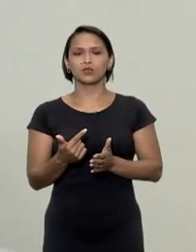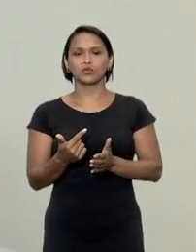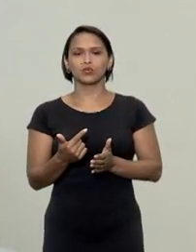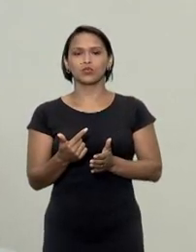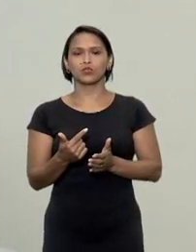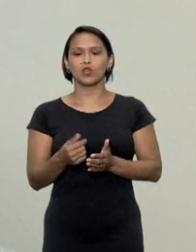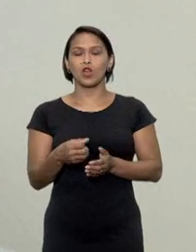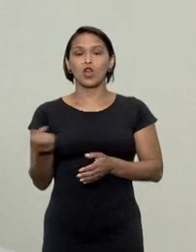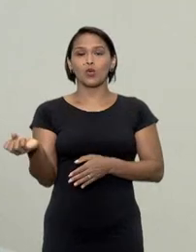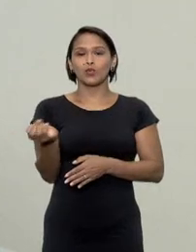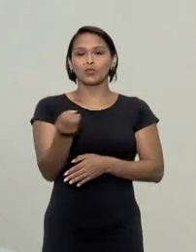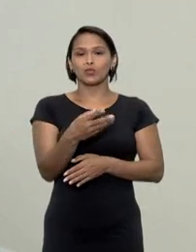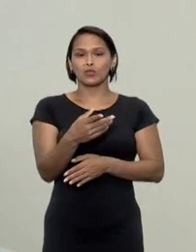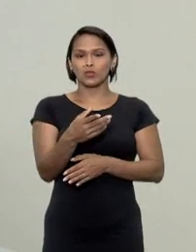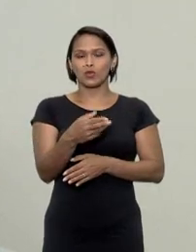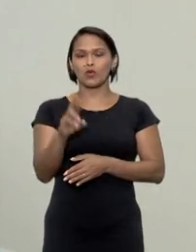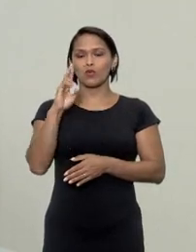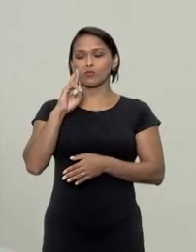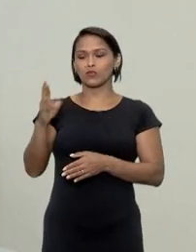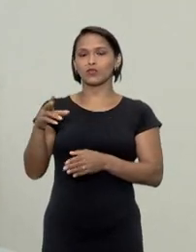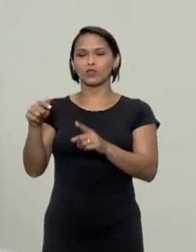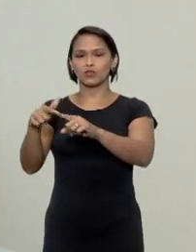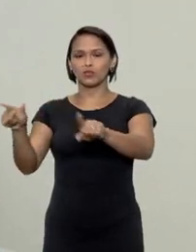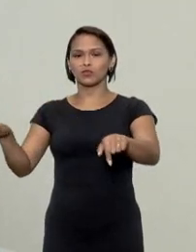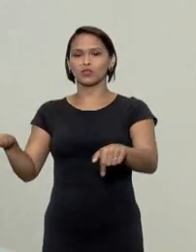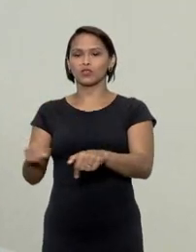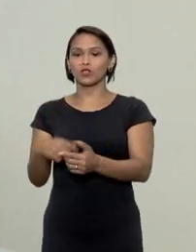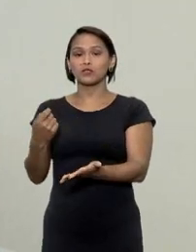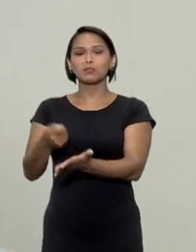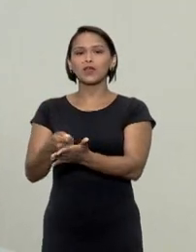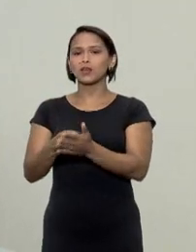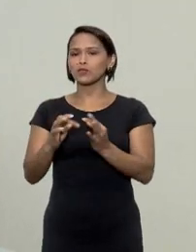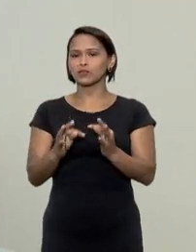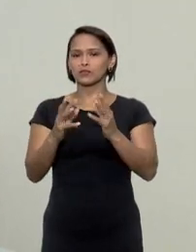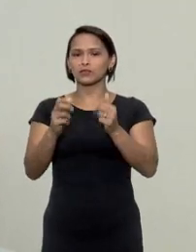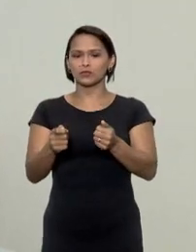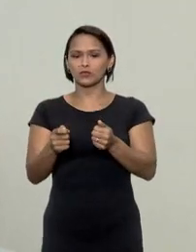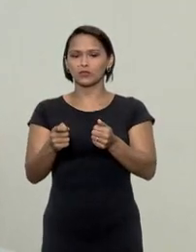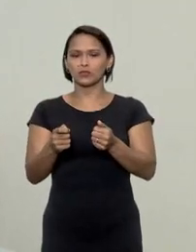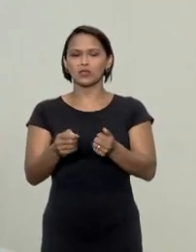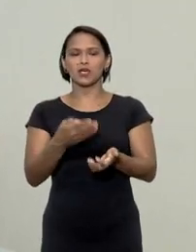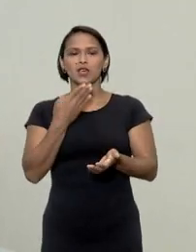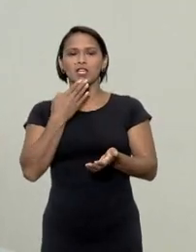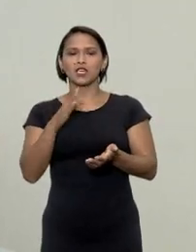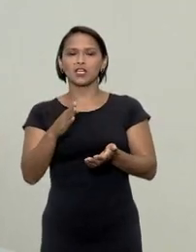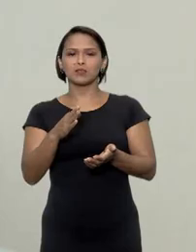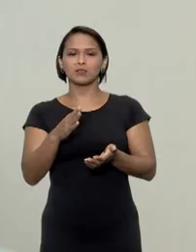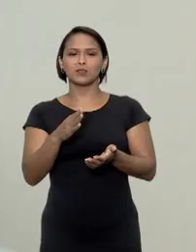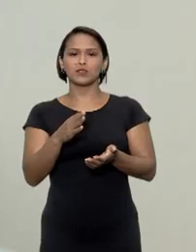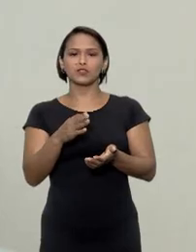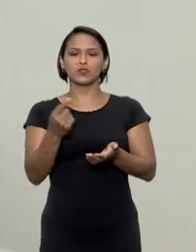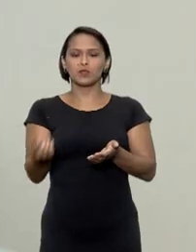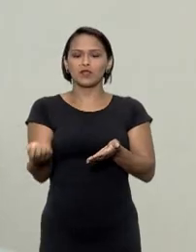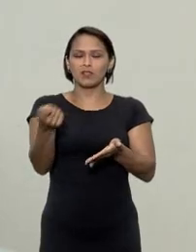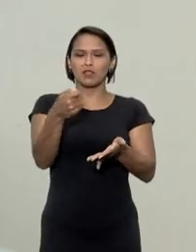atual proprietário do lote quitou a dívida e pediu ressarcimento contra o outro ou seja não era mais uma